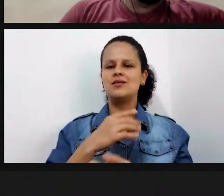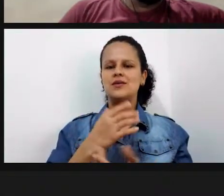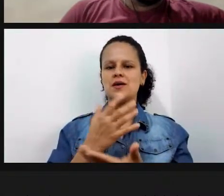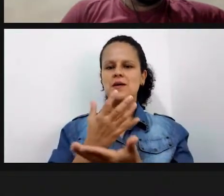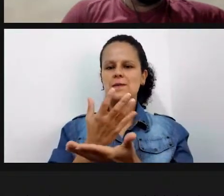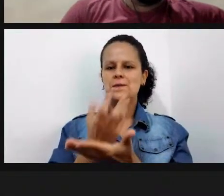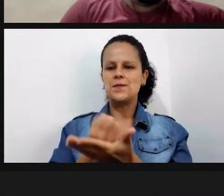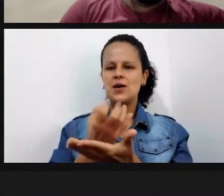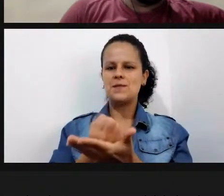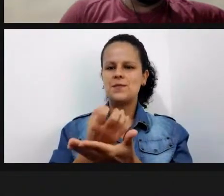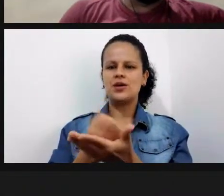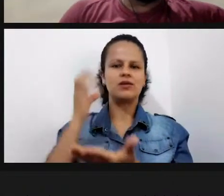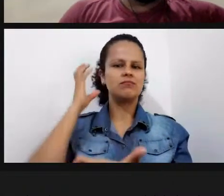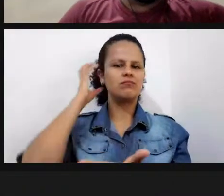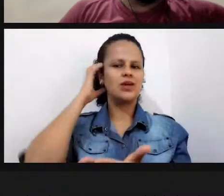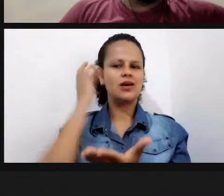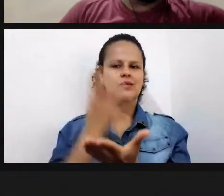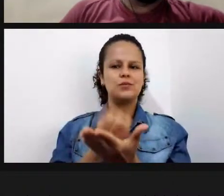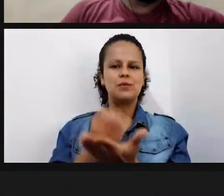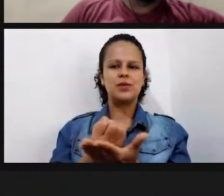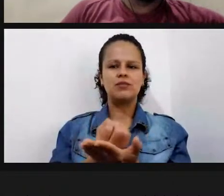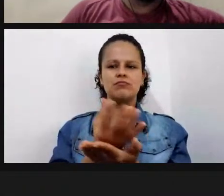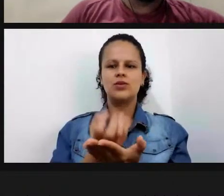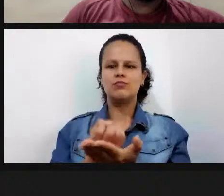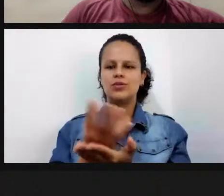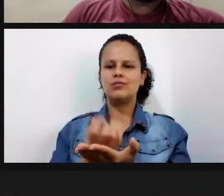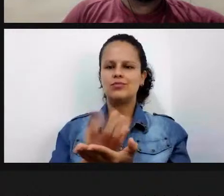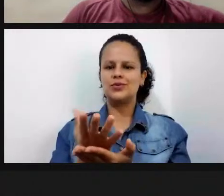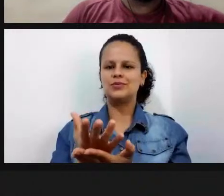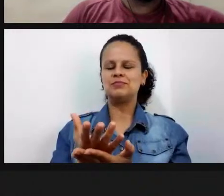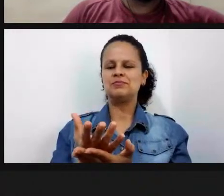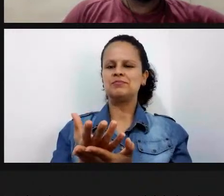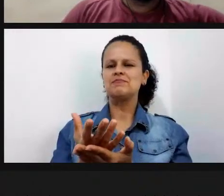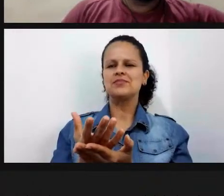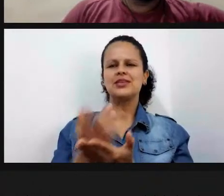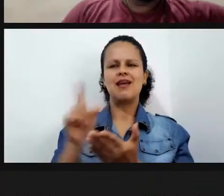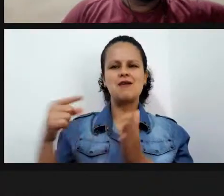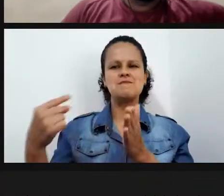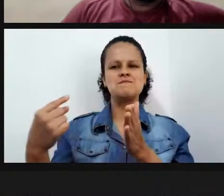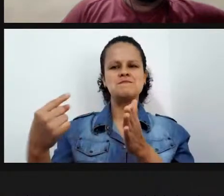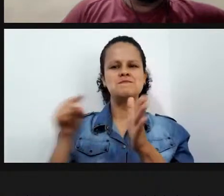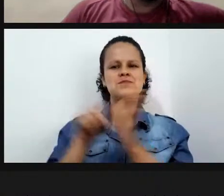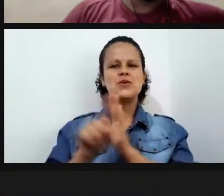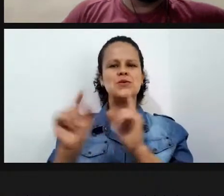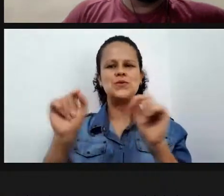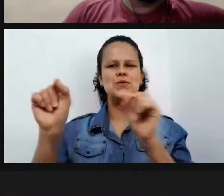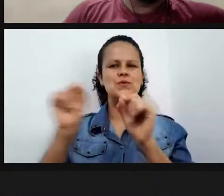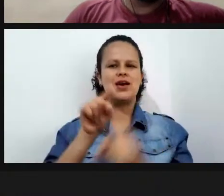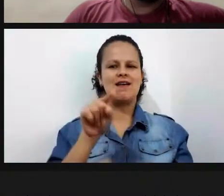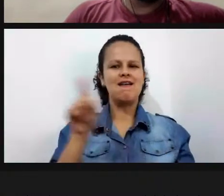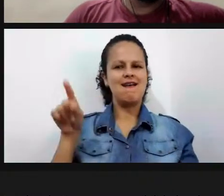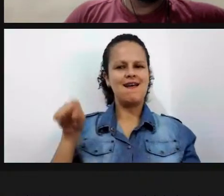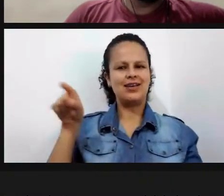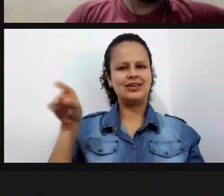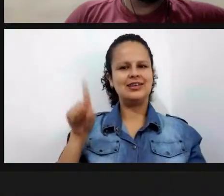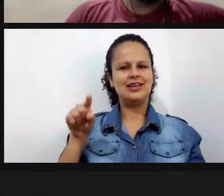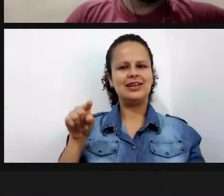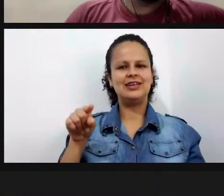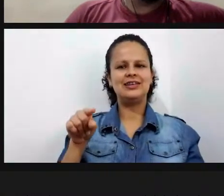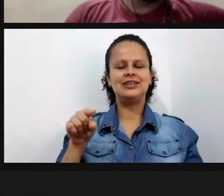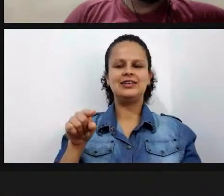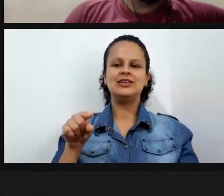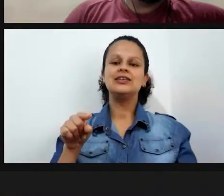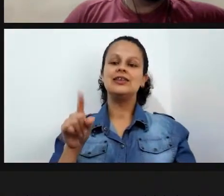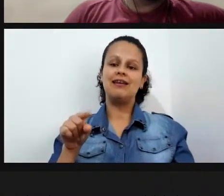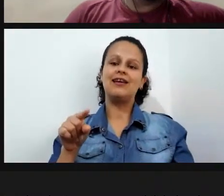acho que com certeza podcast é a parte do Danione é o podcast também é o podcast